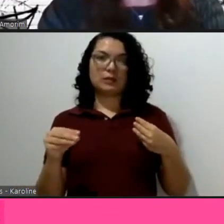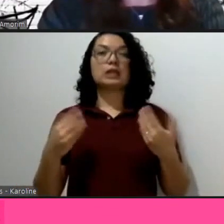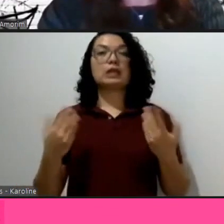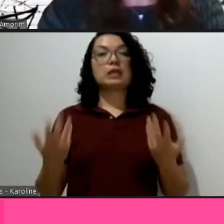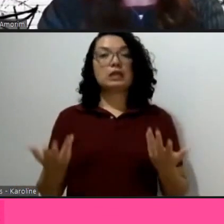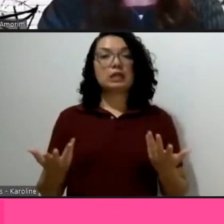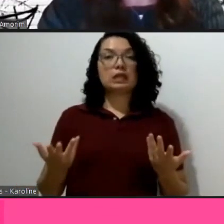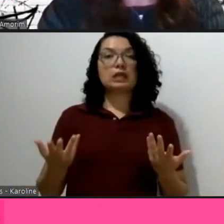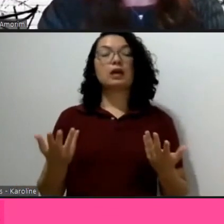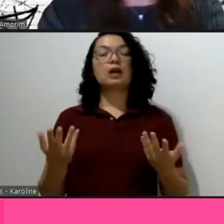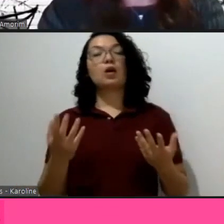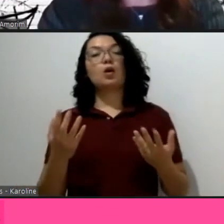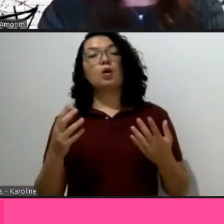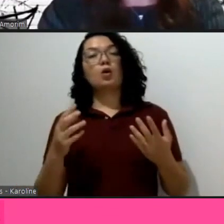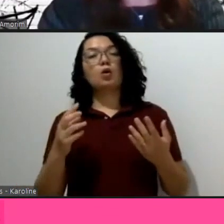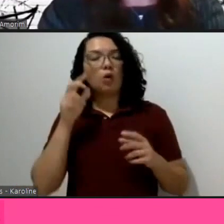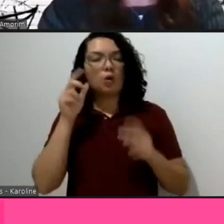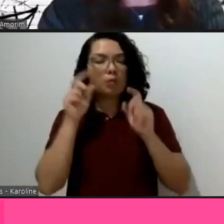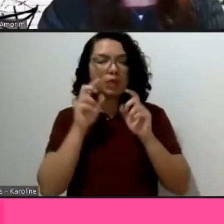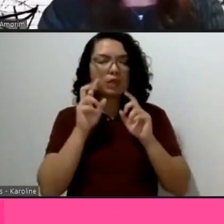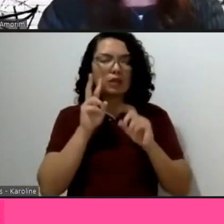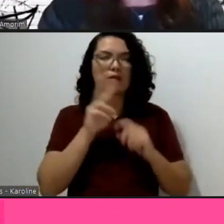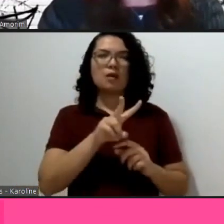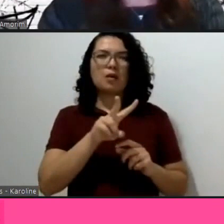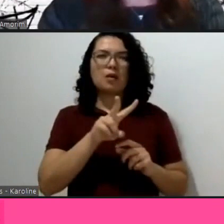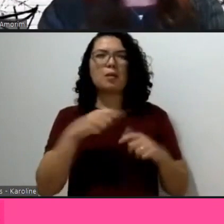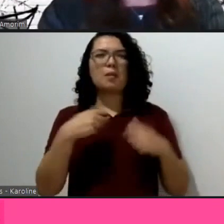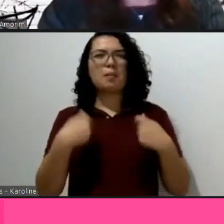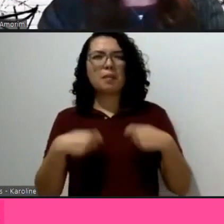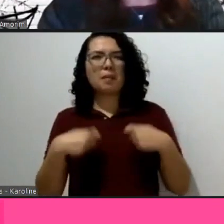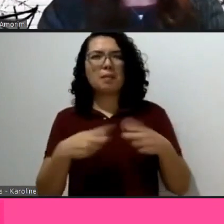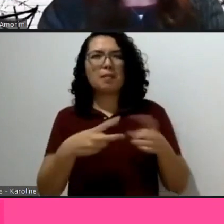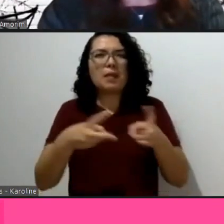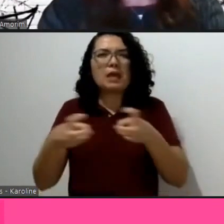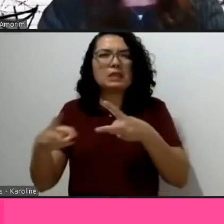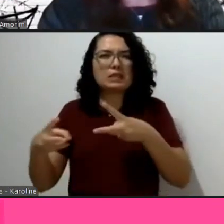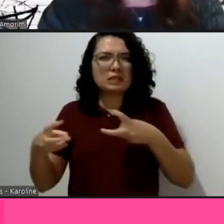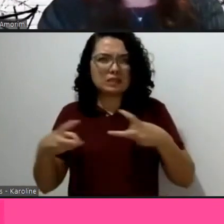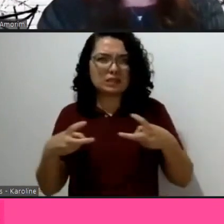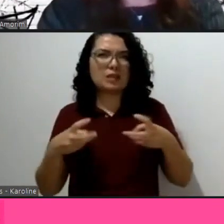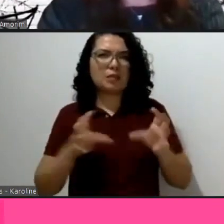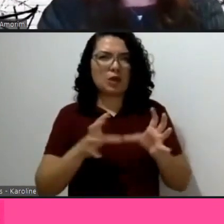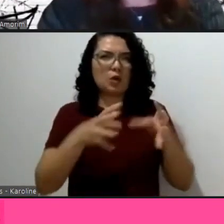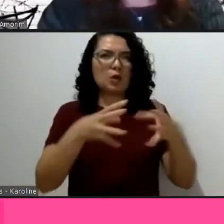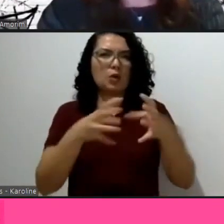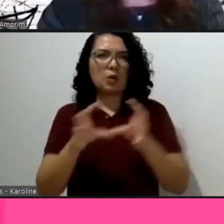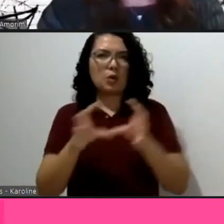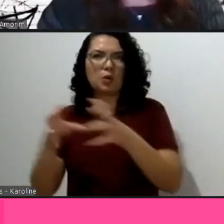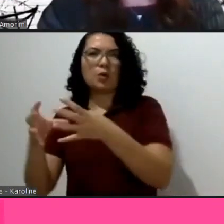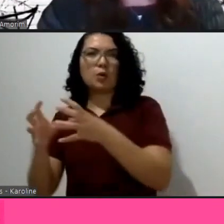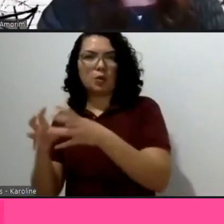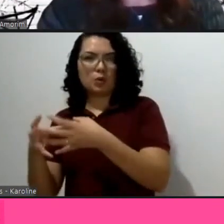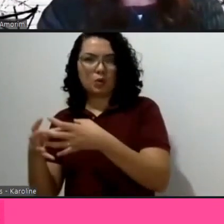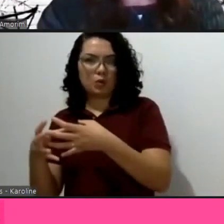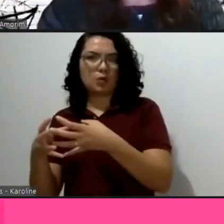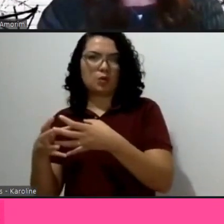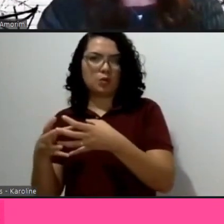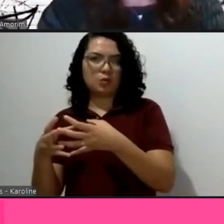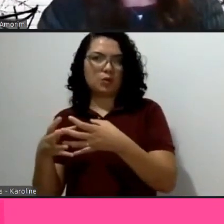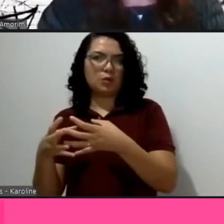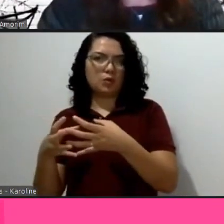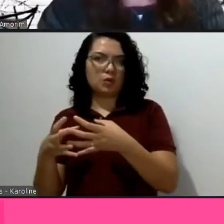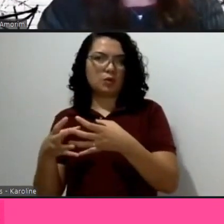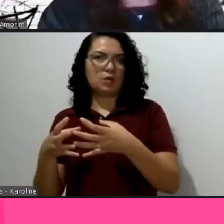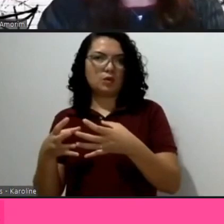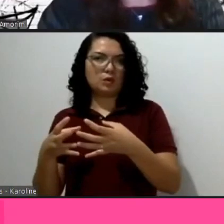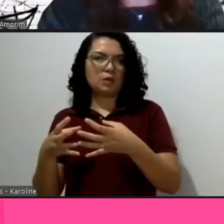publicou, se formaliza, se legaliza, se reconoce, e de alguma maneira tento antecipar-me as estruturas